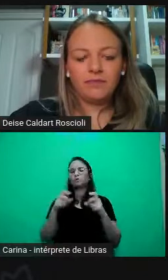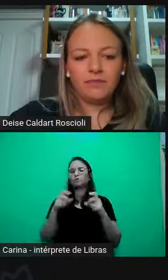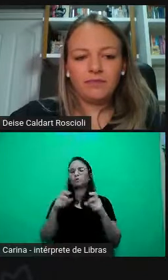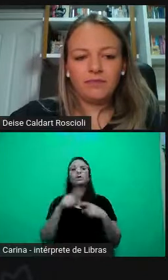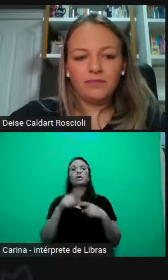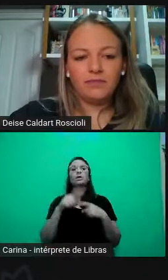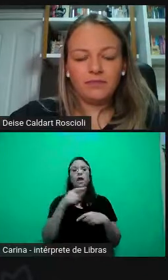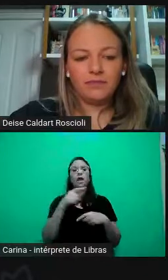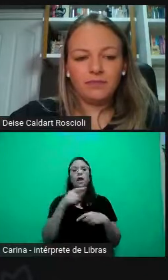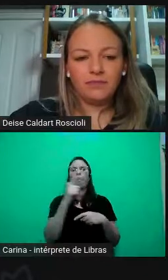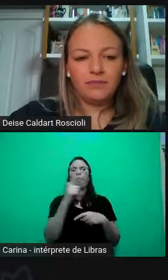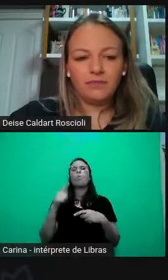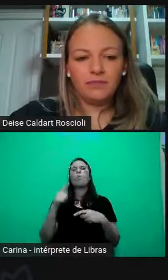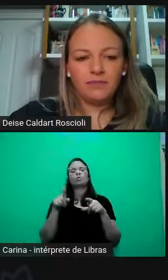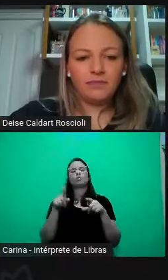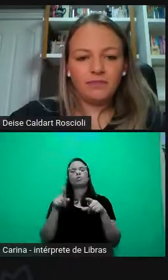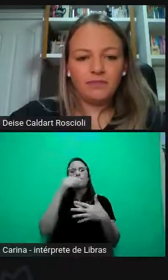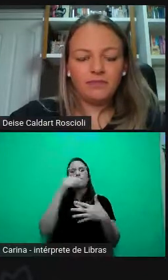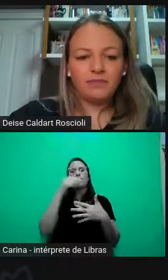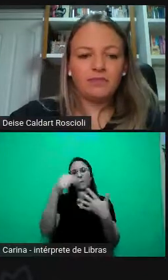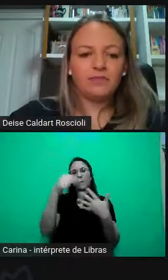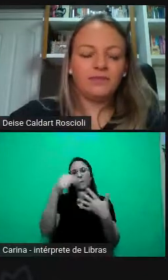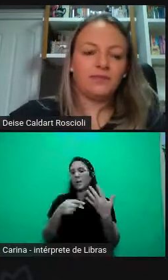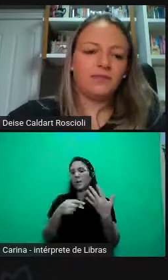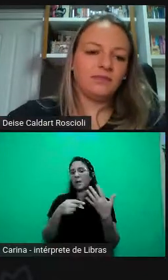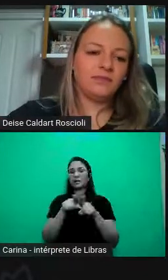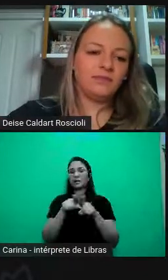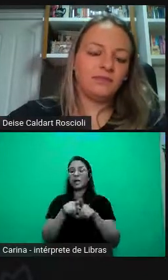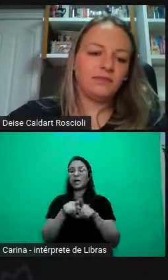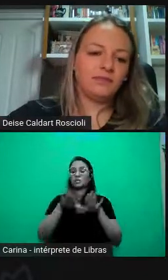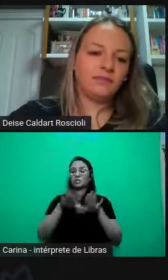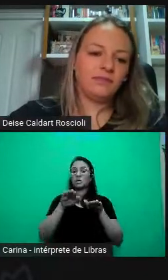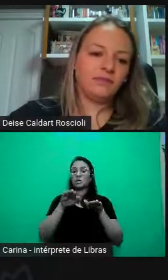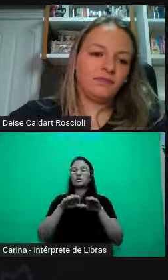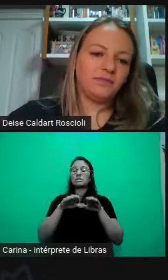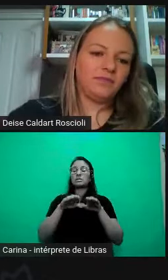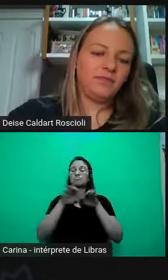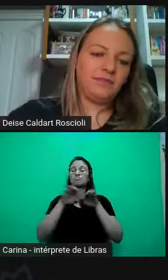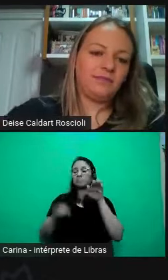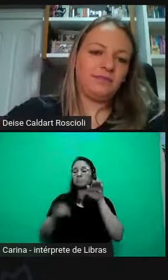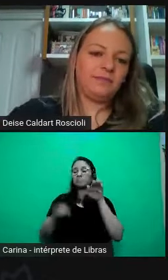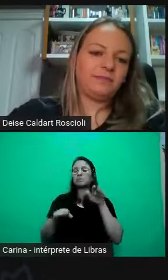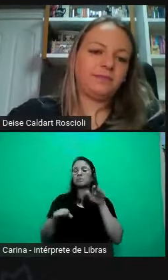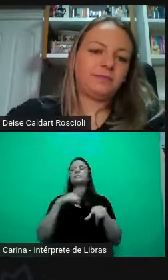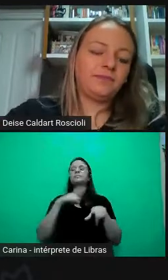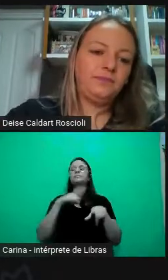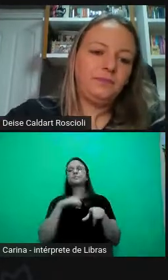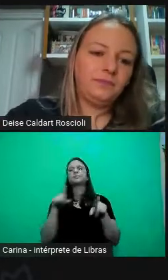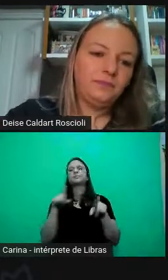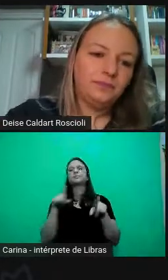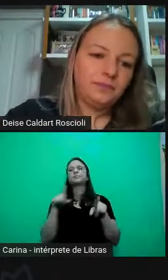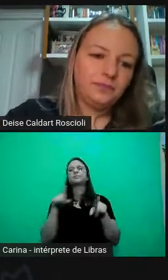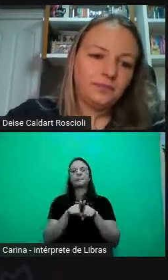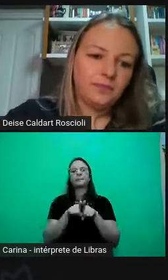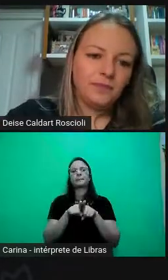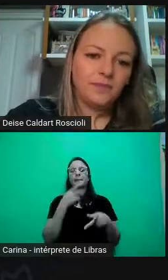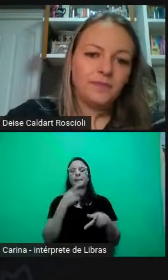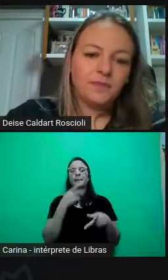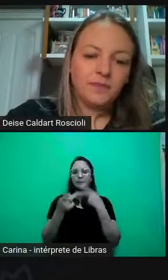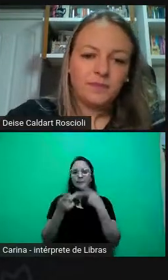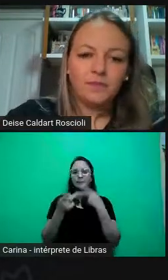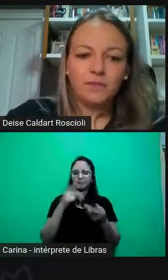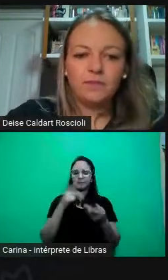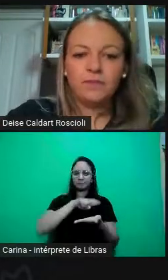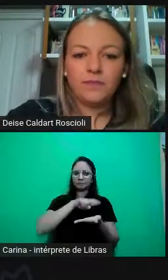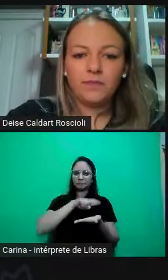mobilidade social, a gente tem também a questão de classe, a gente tem também, eu falei, assim, das diversidades, tendo